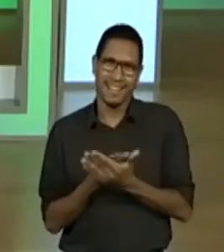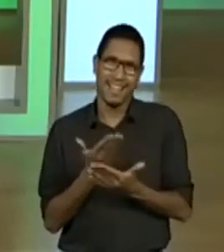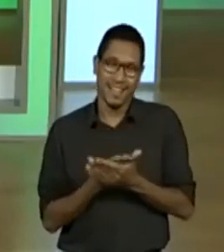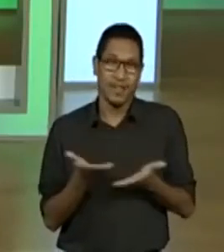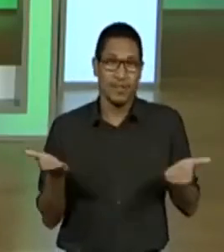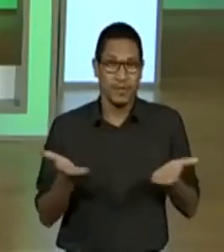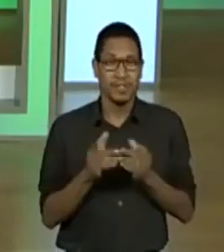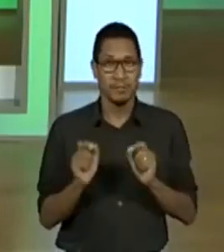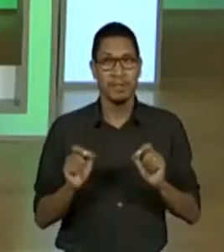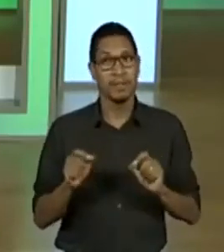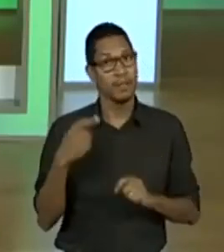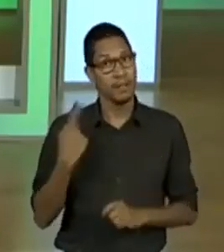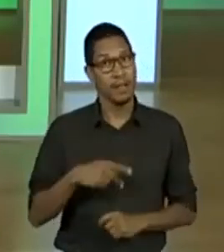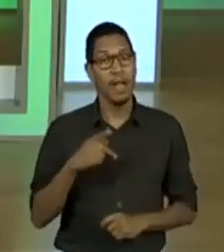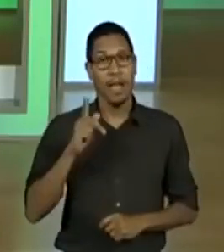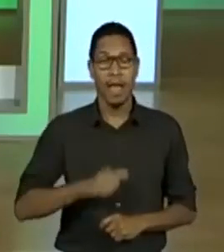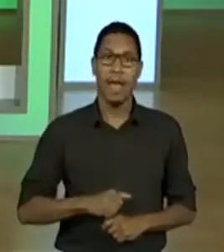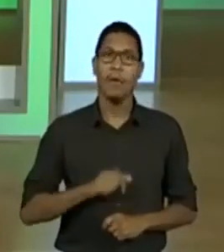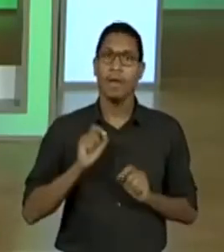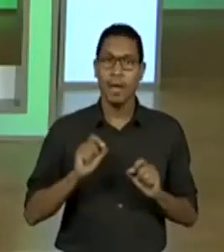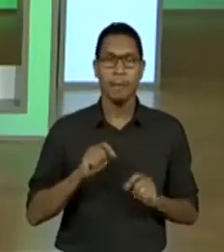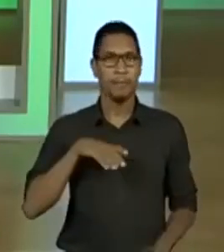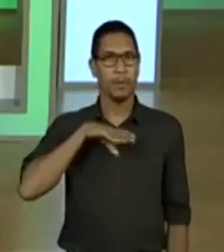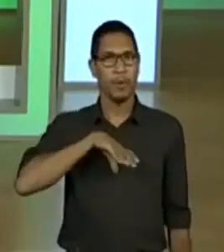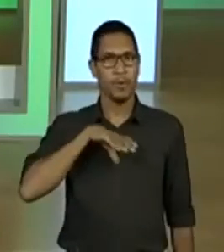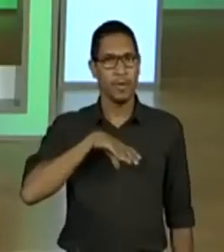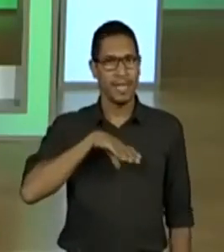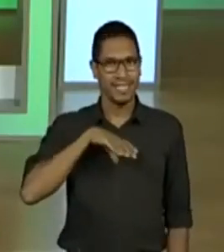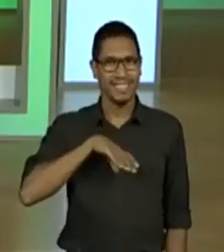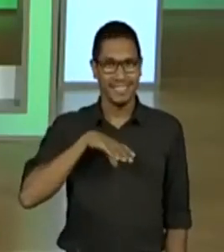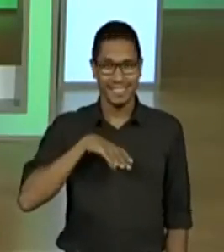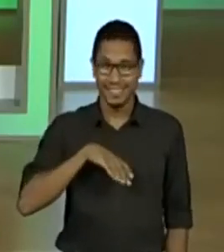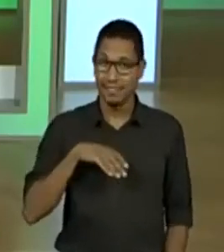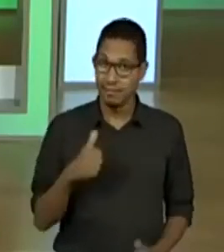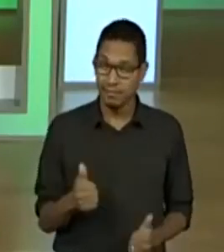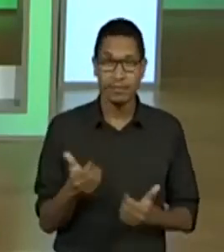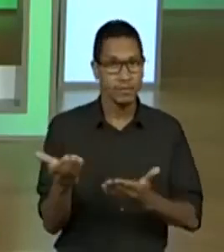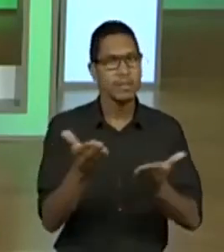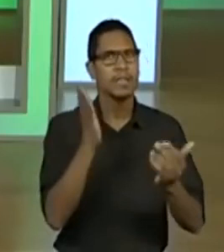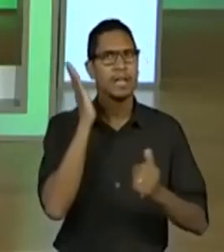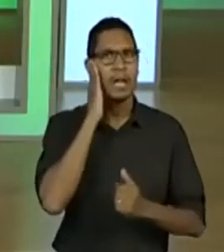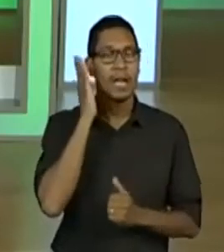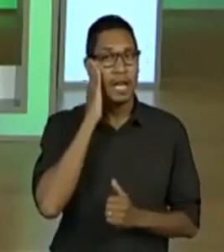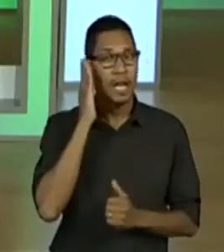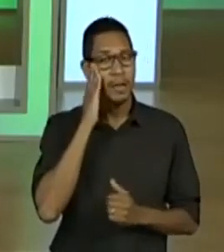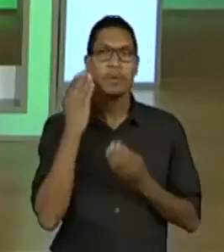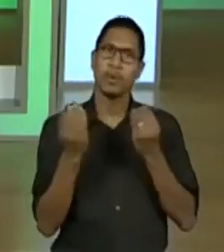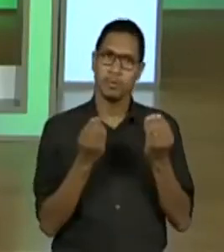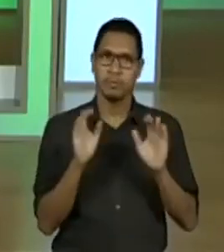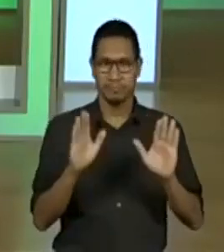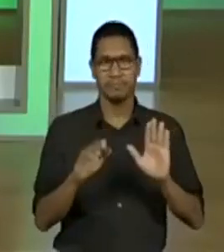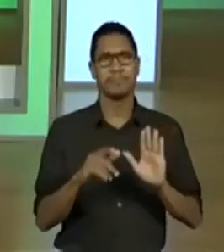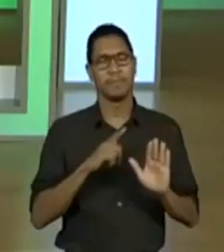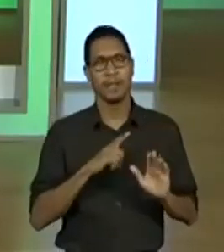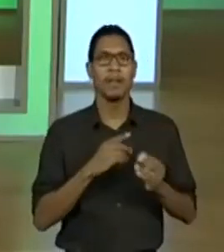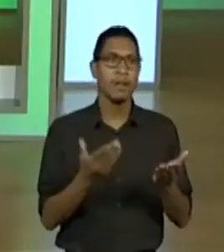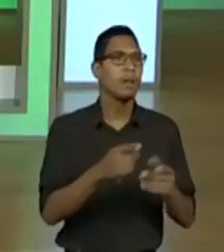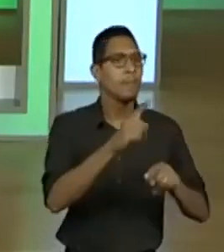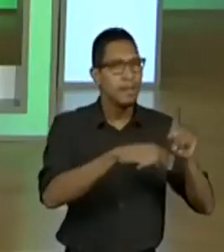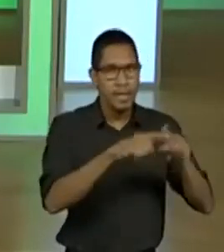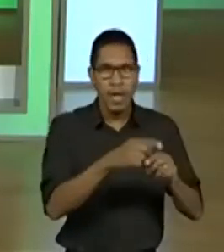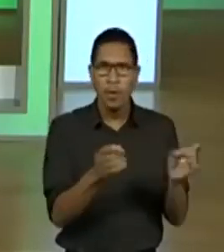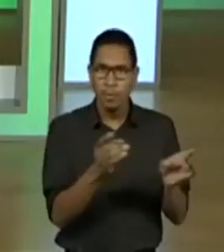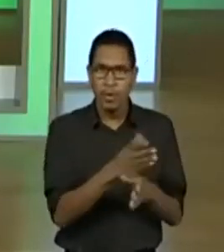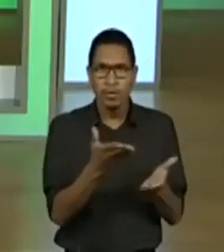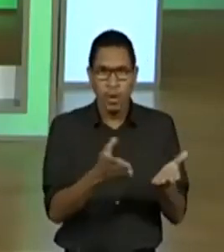nossa aula de língua portuguesa e vocês já sabem, aquela receitinha de sempre, material arrumado,